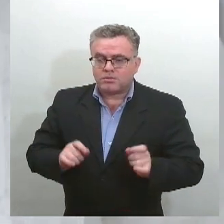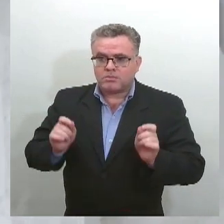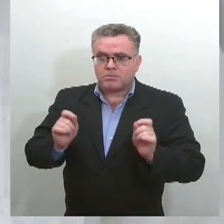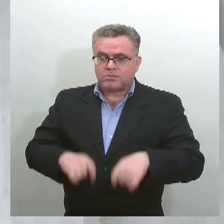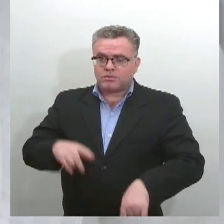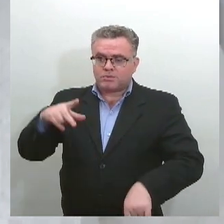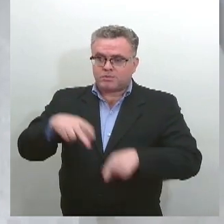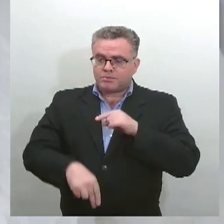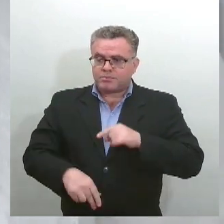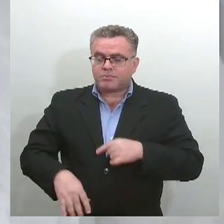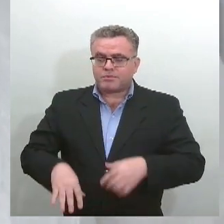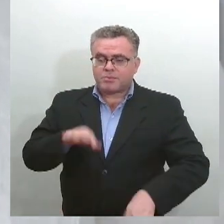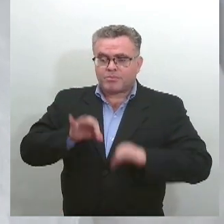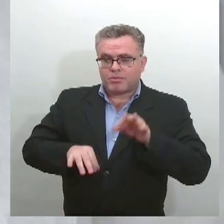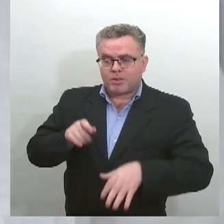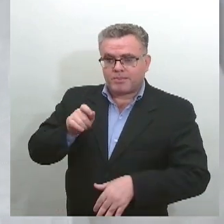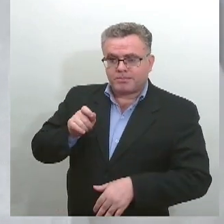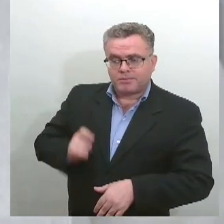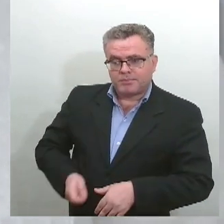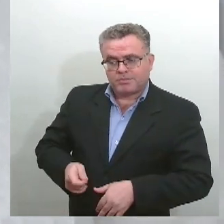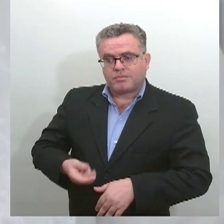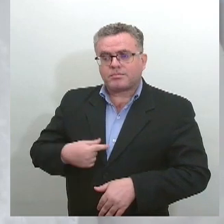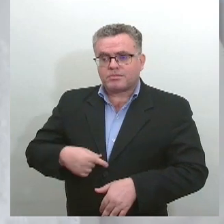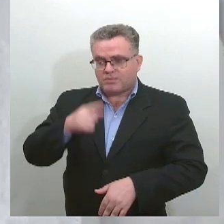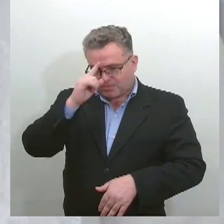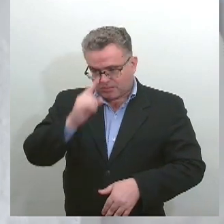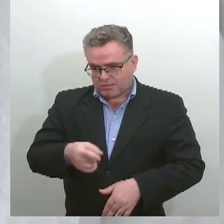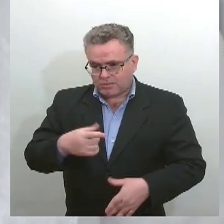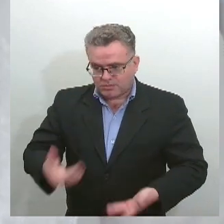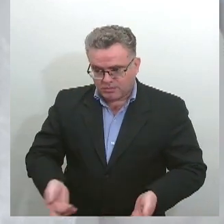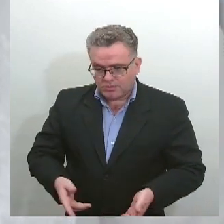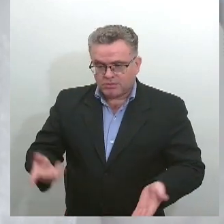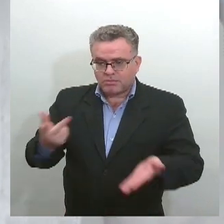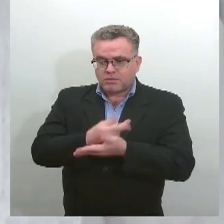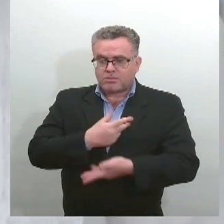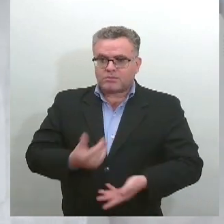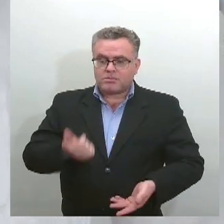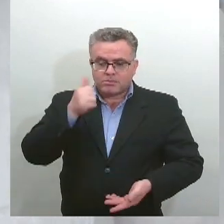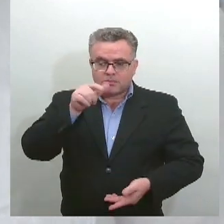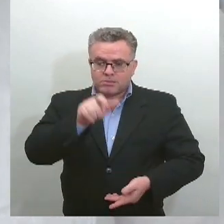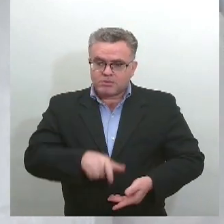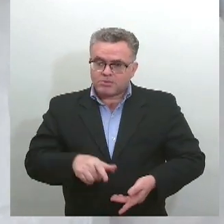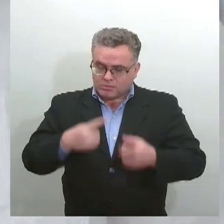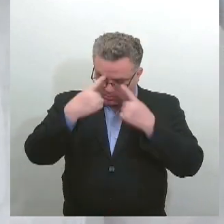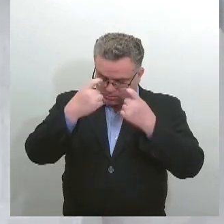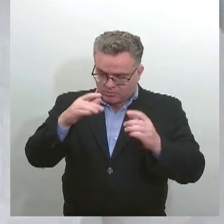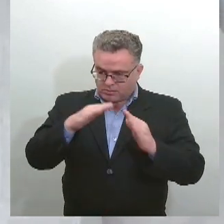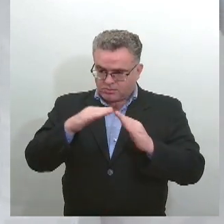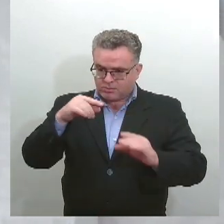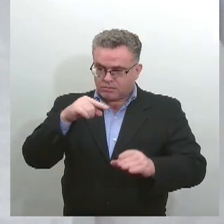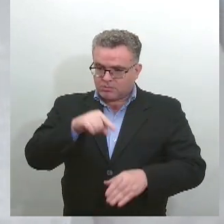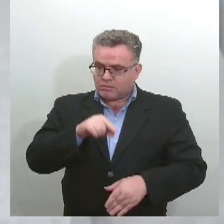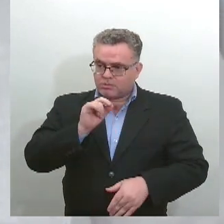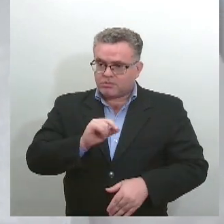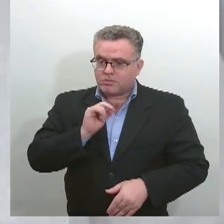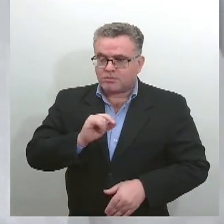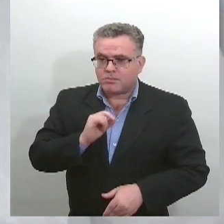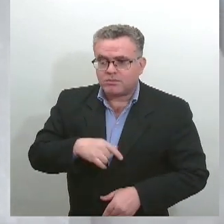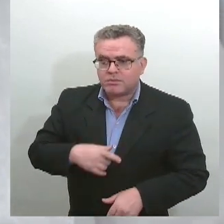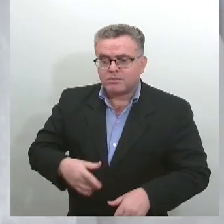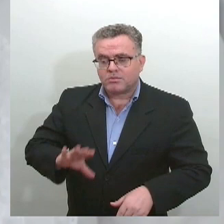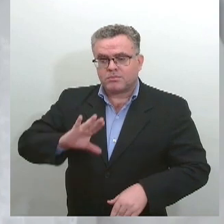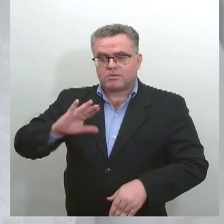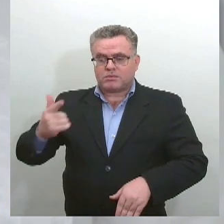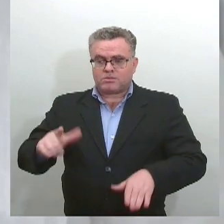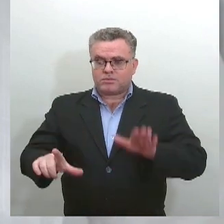no caso da mulher que está em situação de violência doméstica. E se tratando da lei Maria da Penha é muito mais específica.